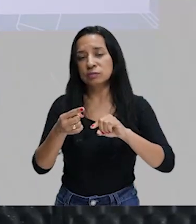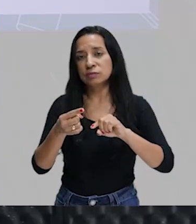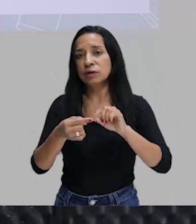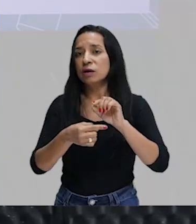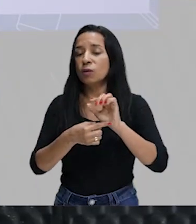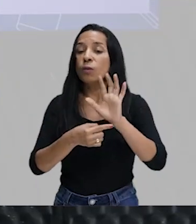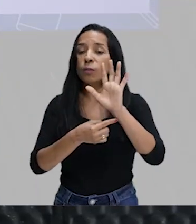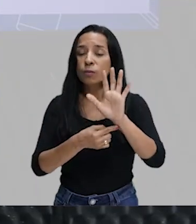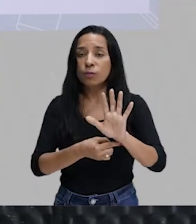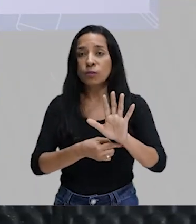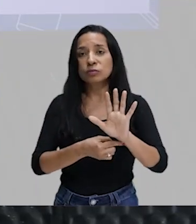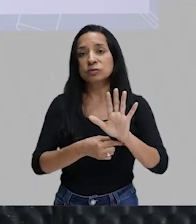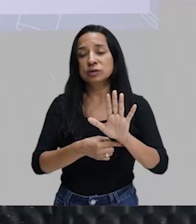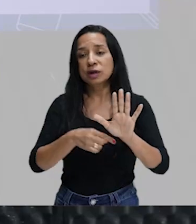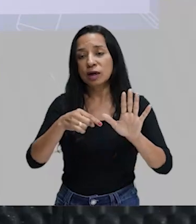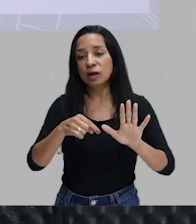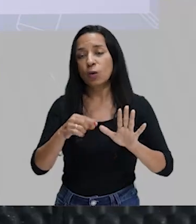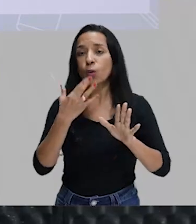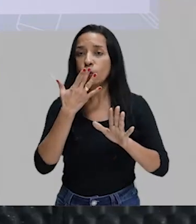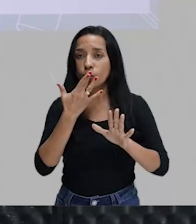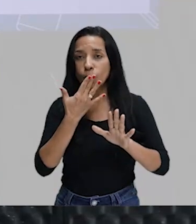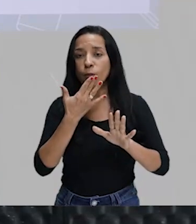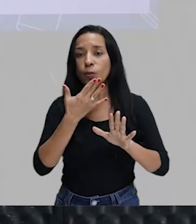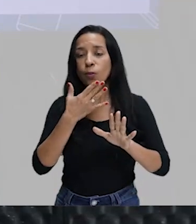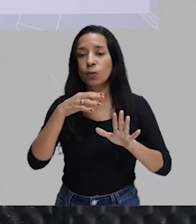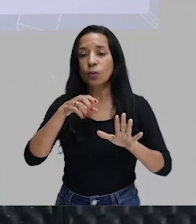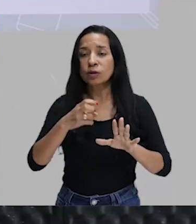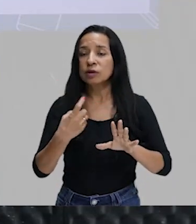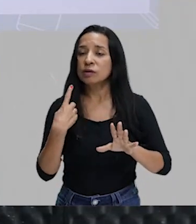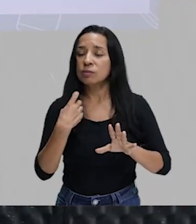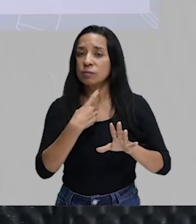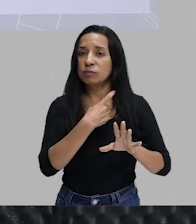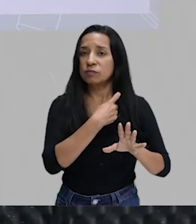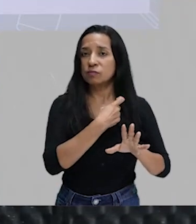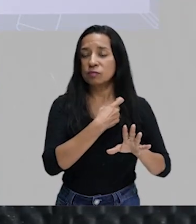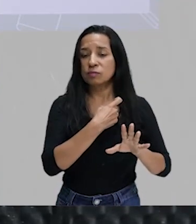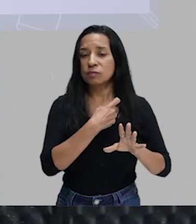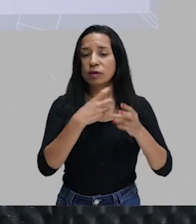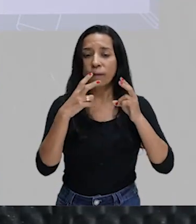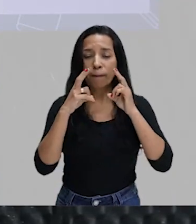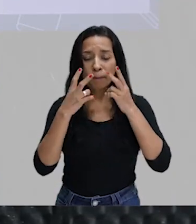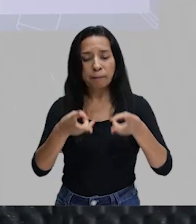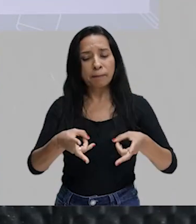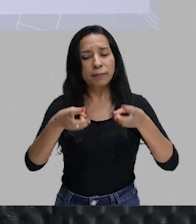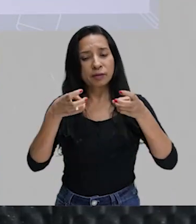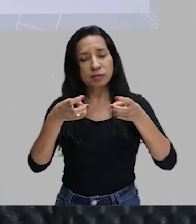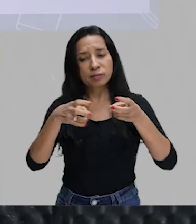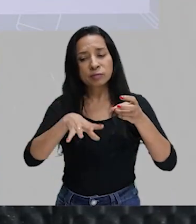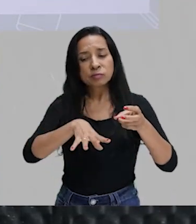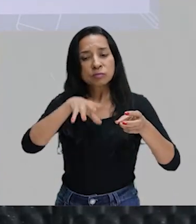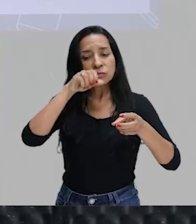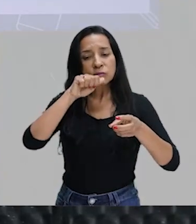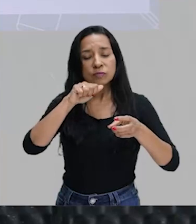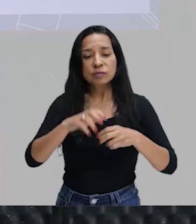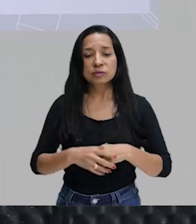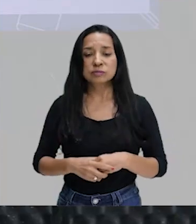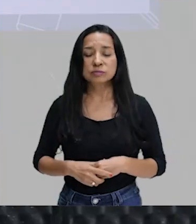e perfume, perfume nós percebemos pelo cheiro, pelo olfato. Olha só. Horas do acaso,